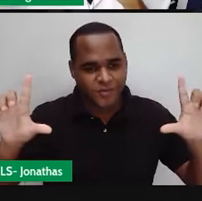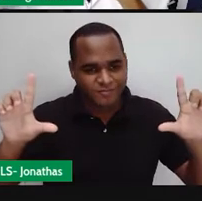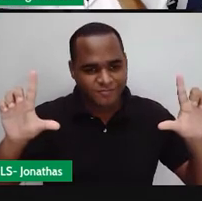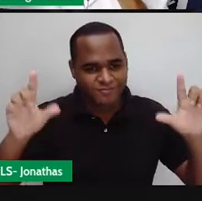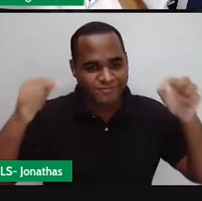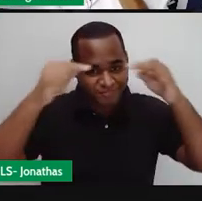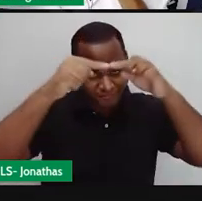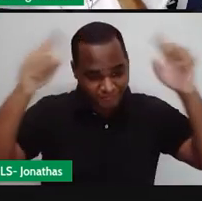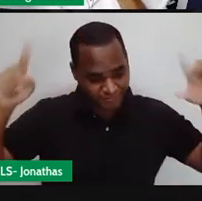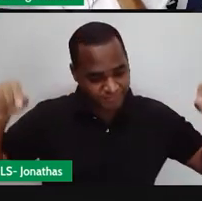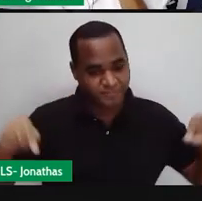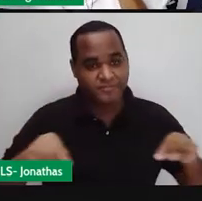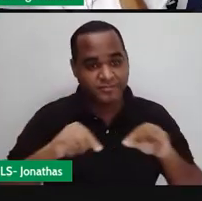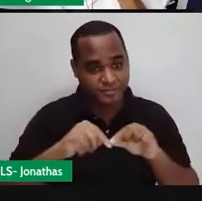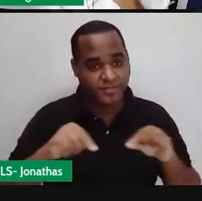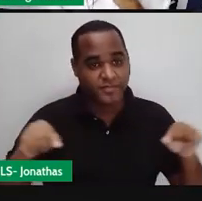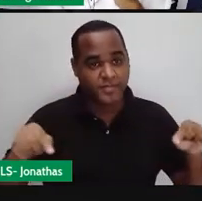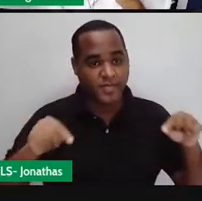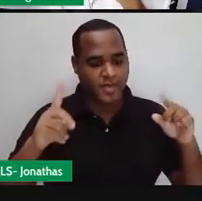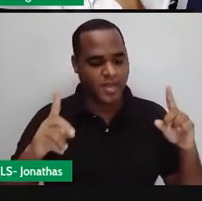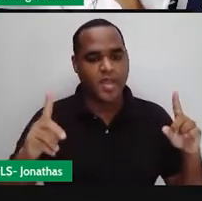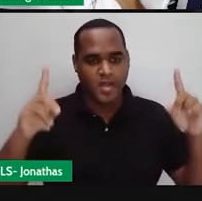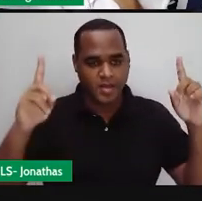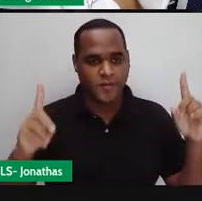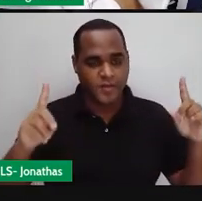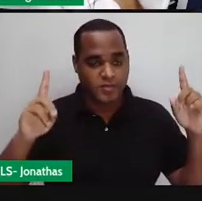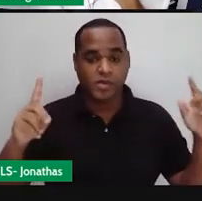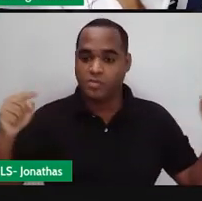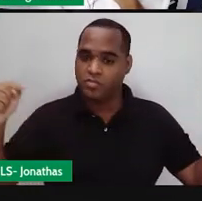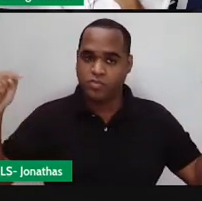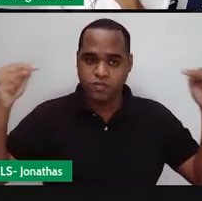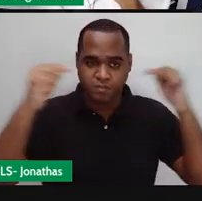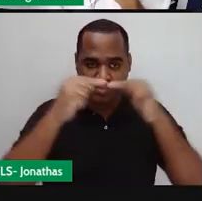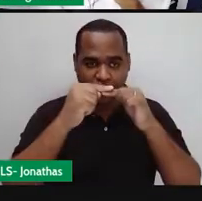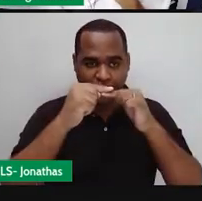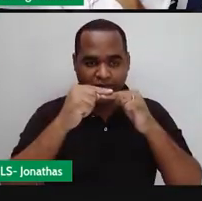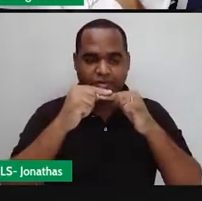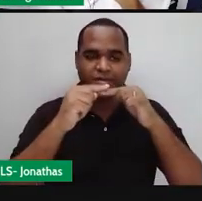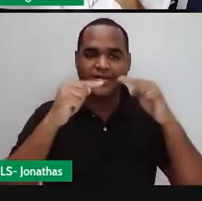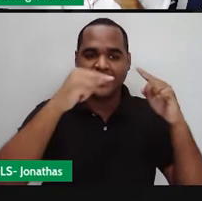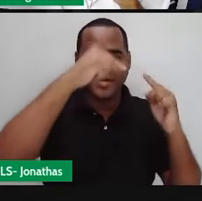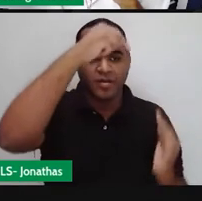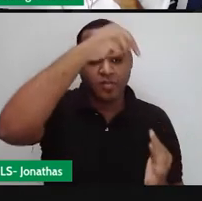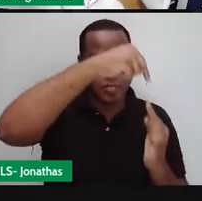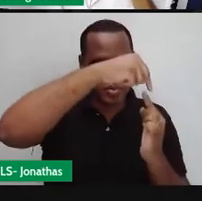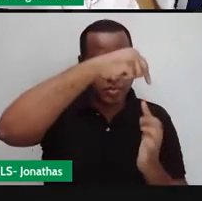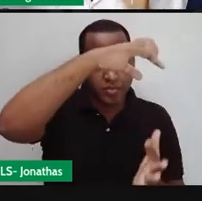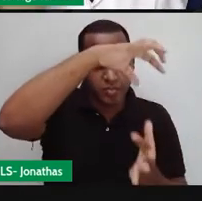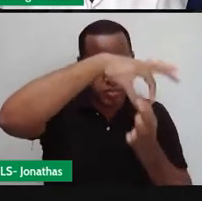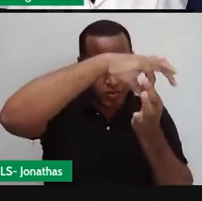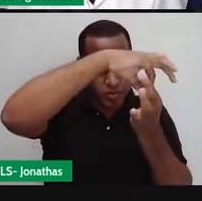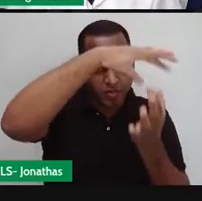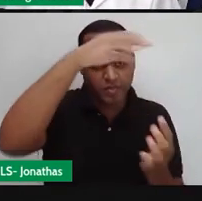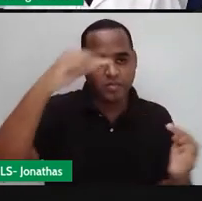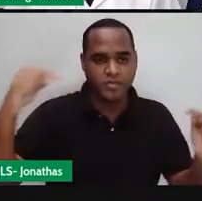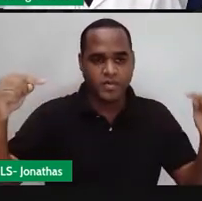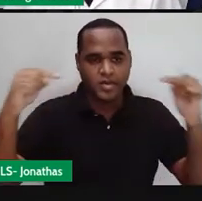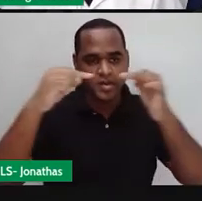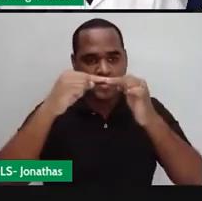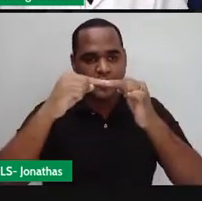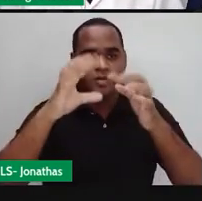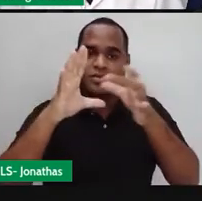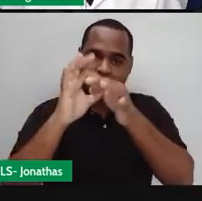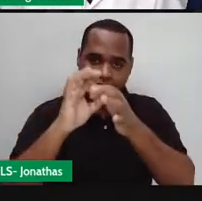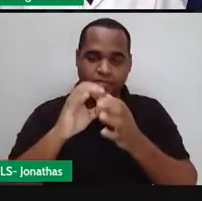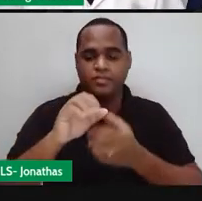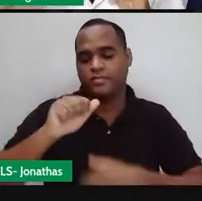vertical se encontra com o poste horizontal. E essa abertura entre eles dois é o que a gente chama de ângulo.